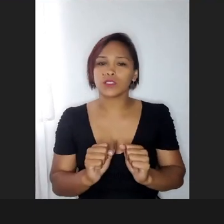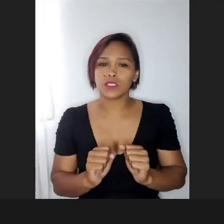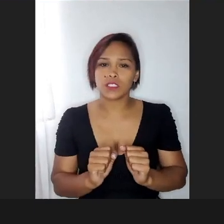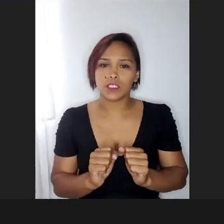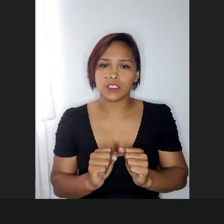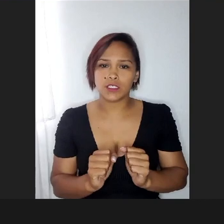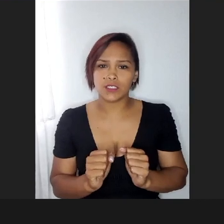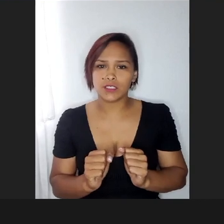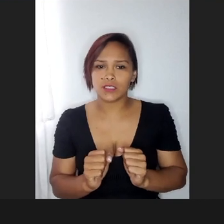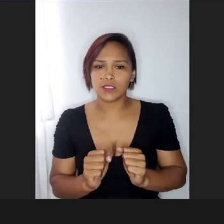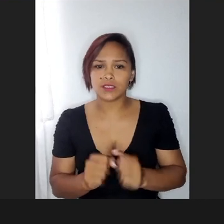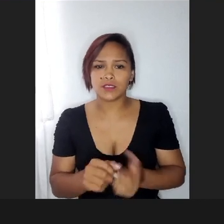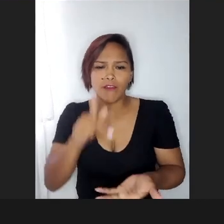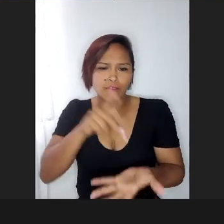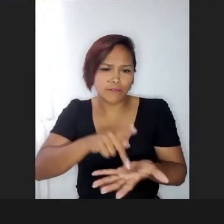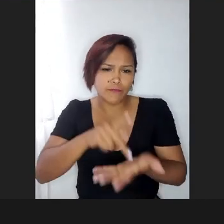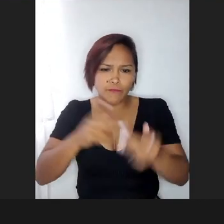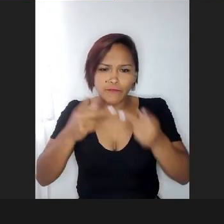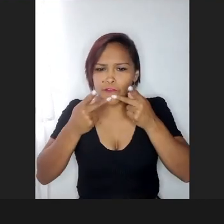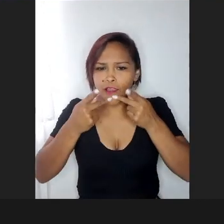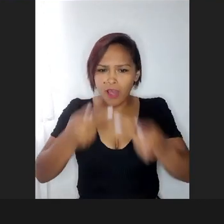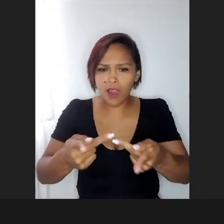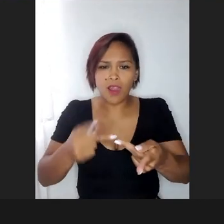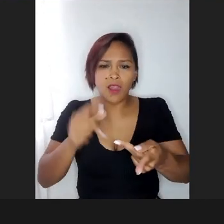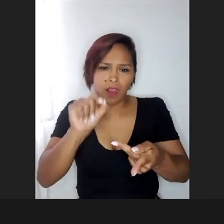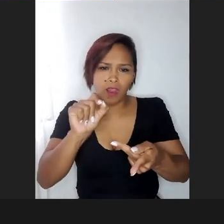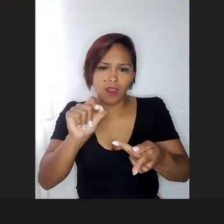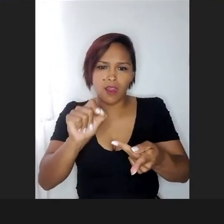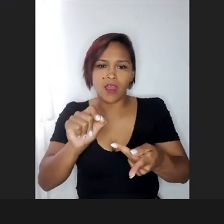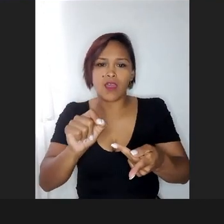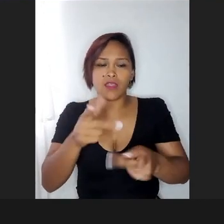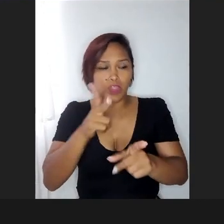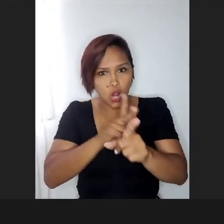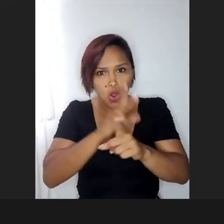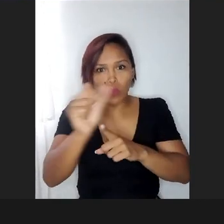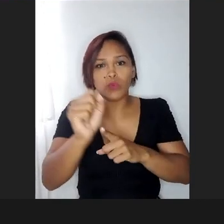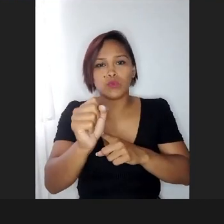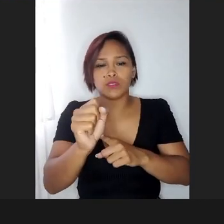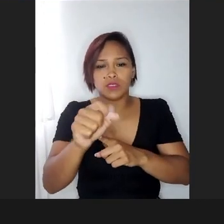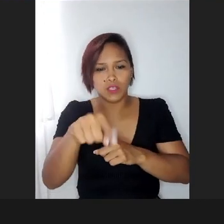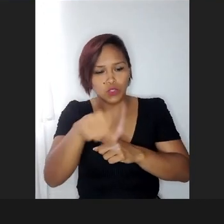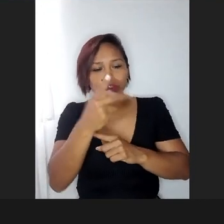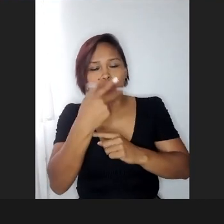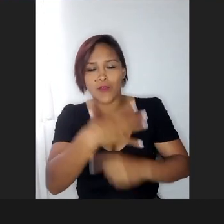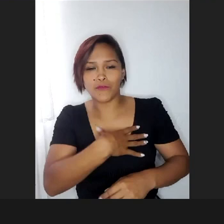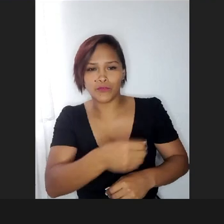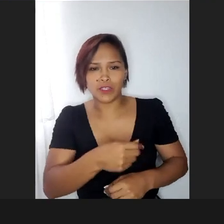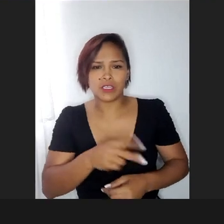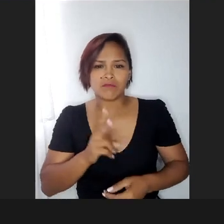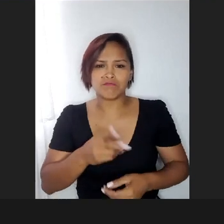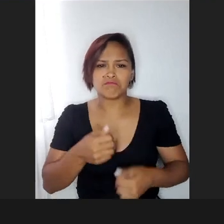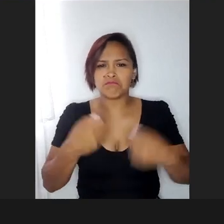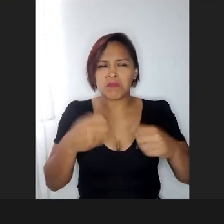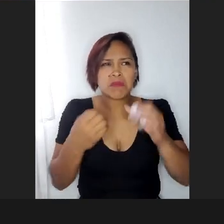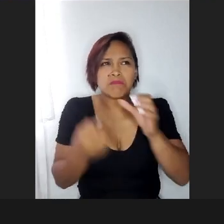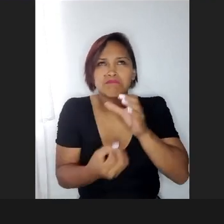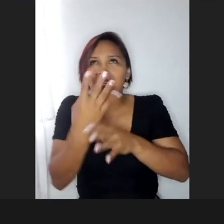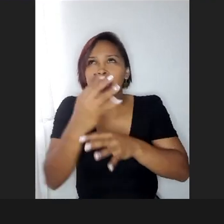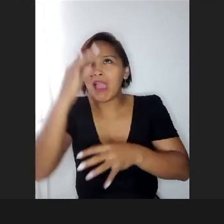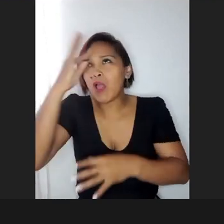sincera quando você vai falar daquela conquista do teu filho, sem criar coisas